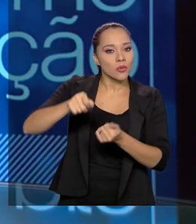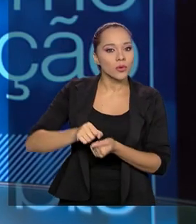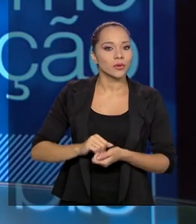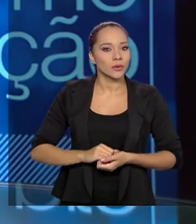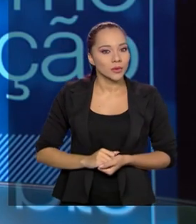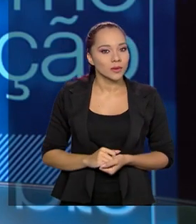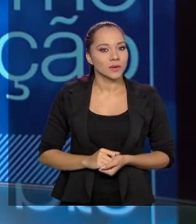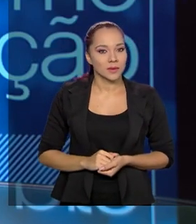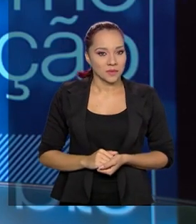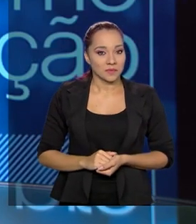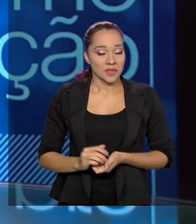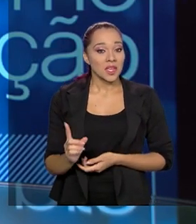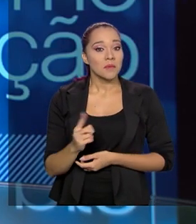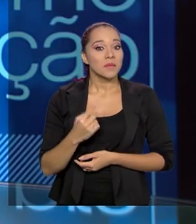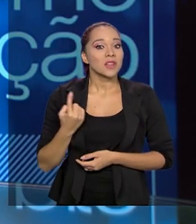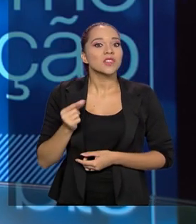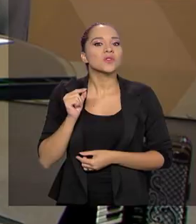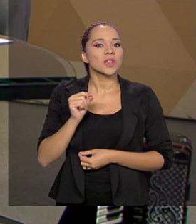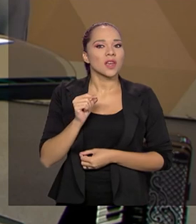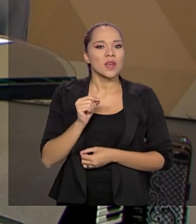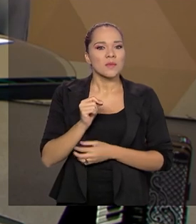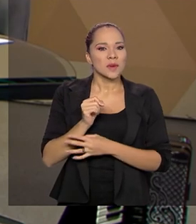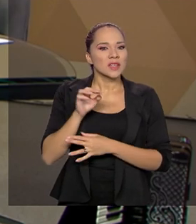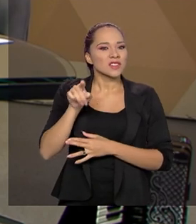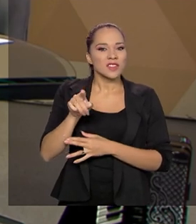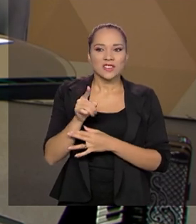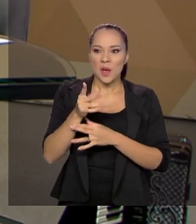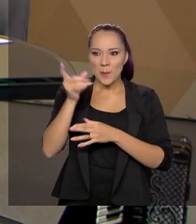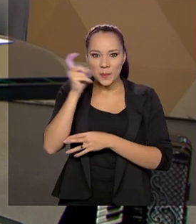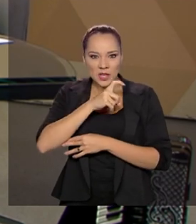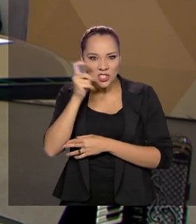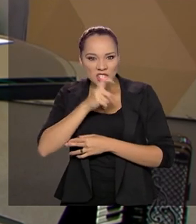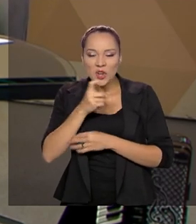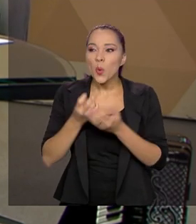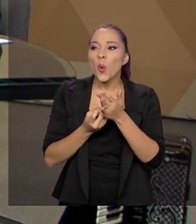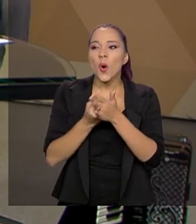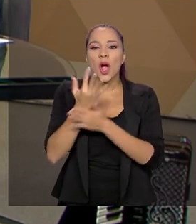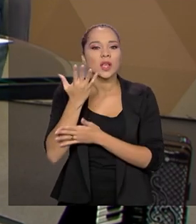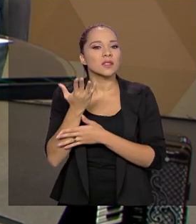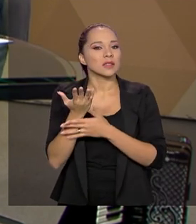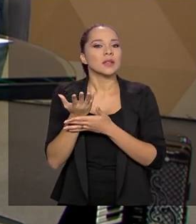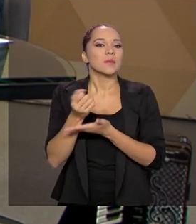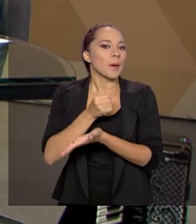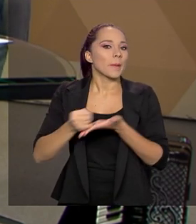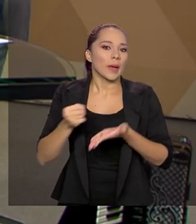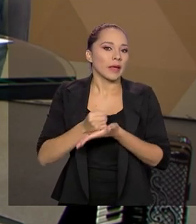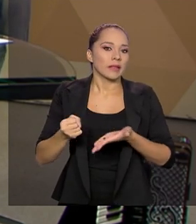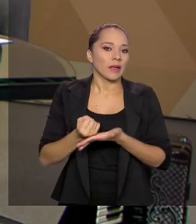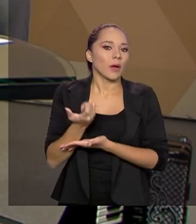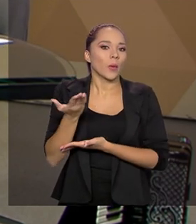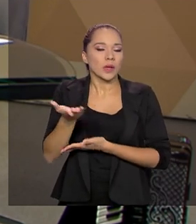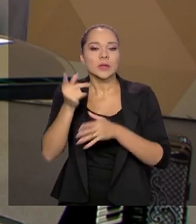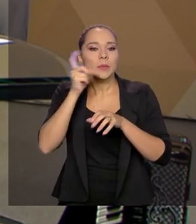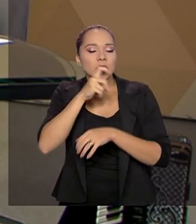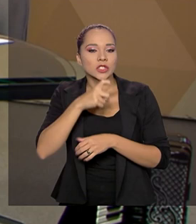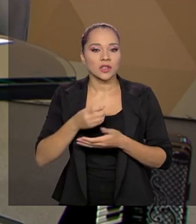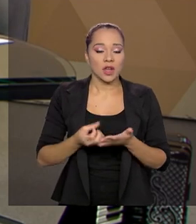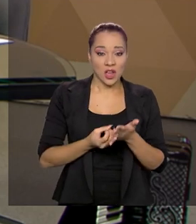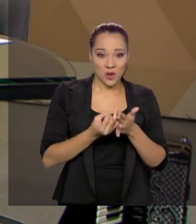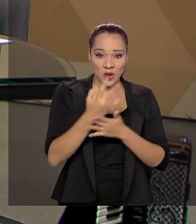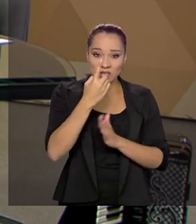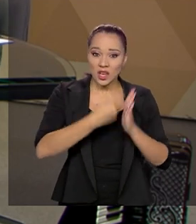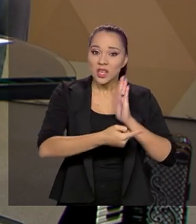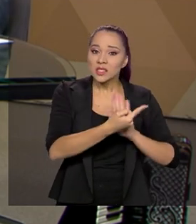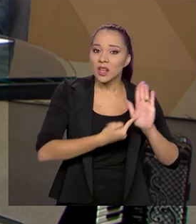desfazer, desconstruir quantos bilhões de dólares o Brasil não perdeu com isso, quantas reservas foram